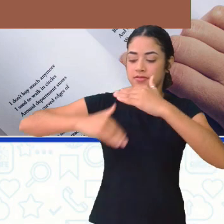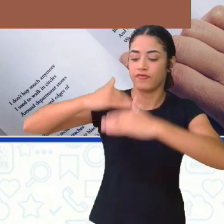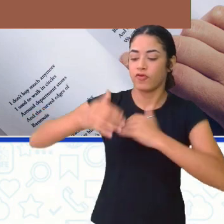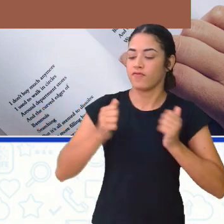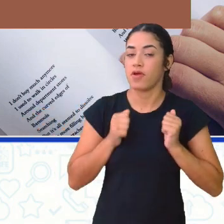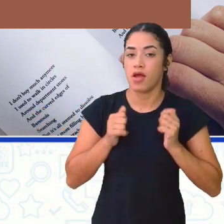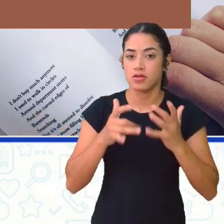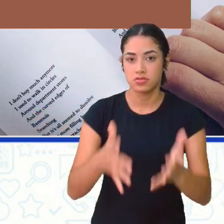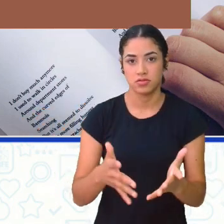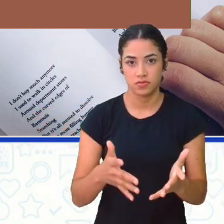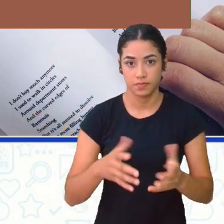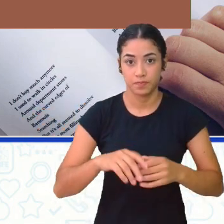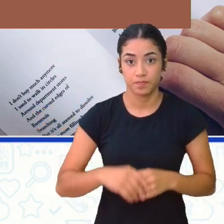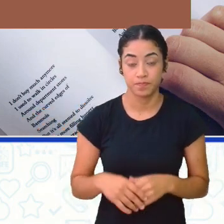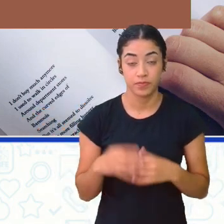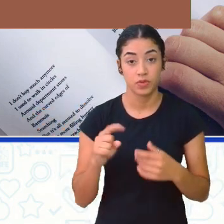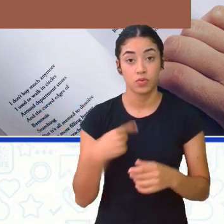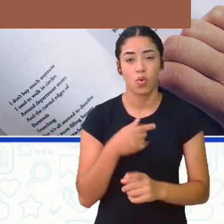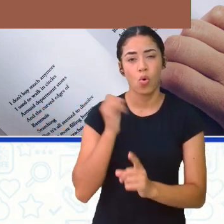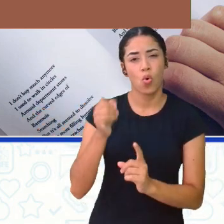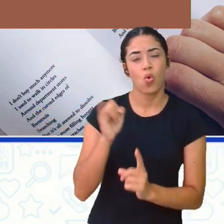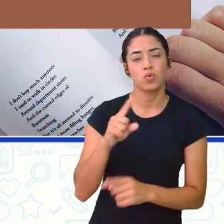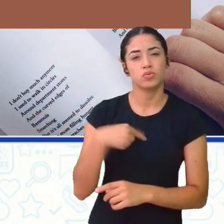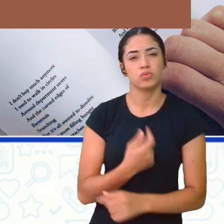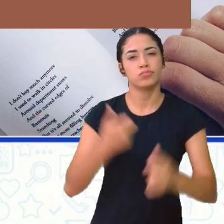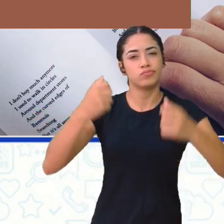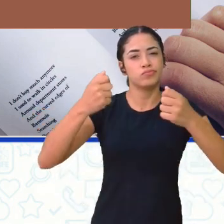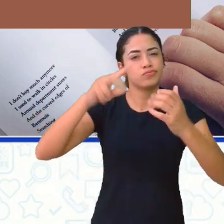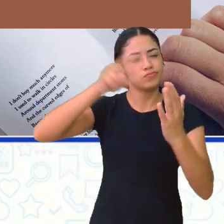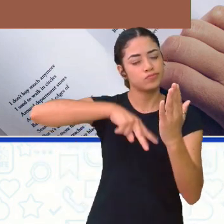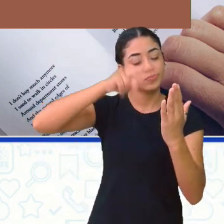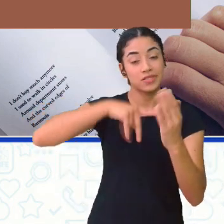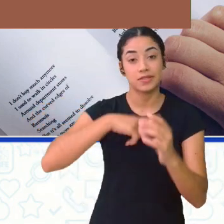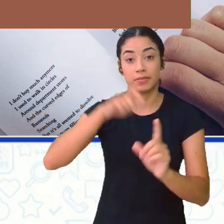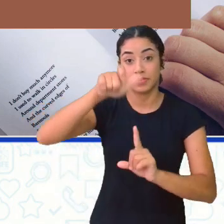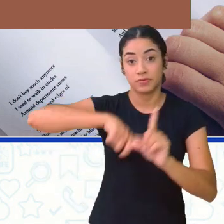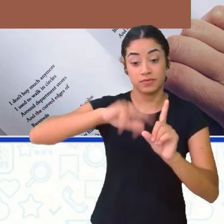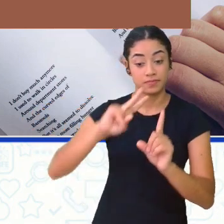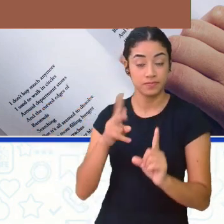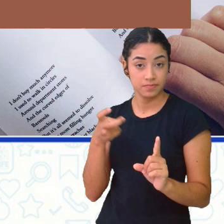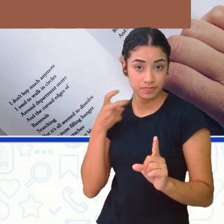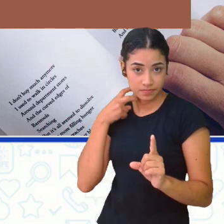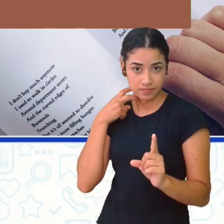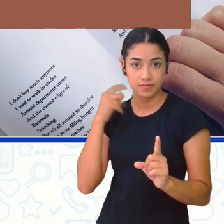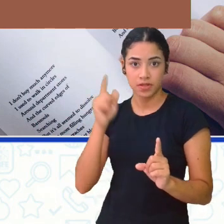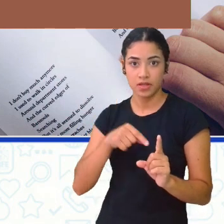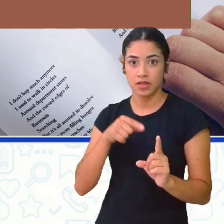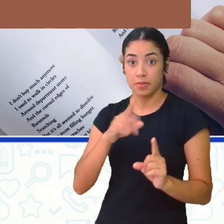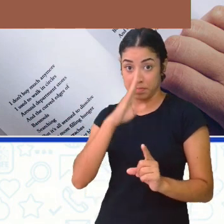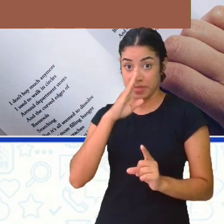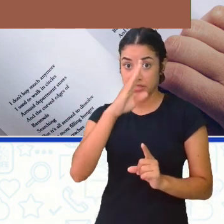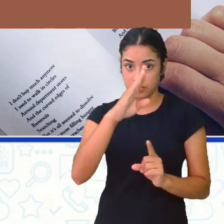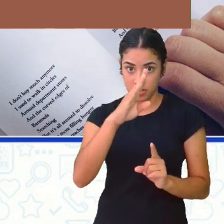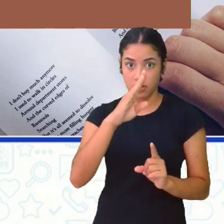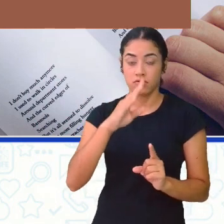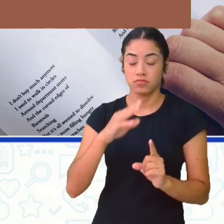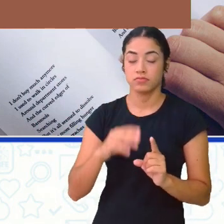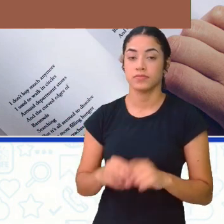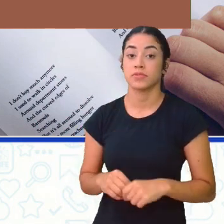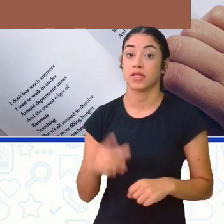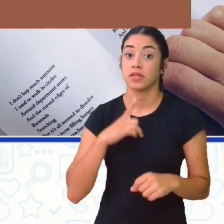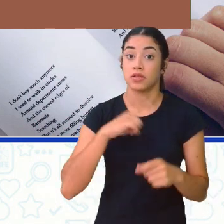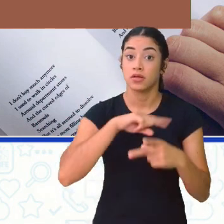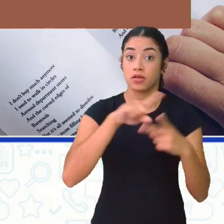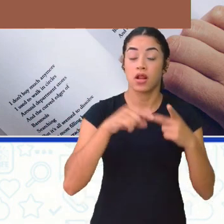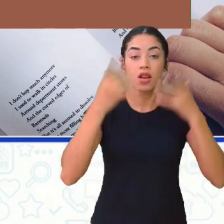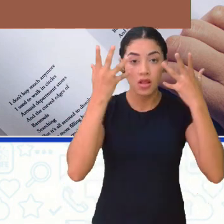ação Então Nesse conto Que a gente leu Quais são as personagens? A gente tem O morcego Que é o nosso protagonista O principal da história A gente